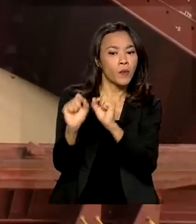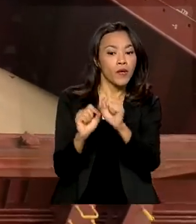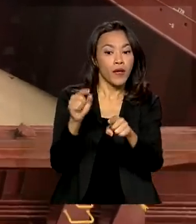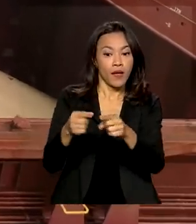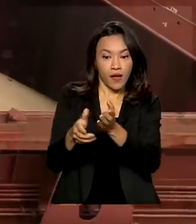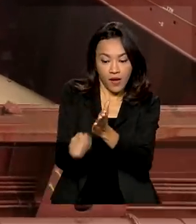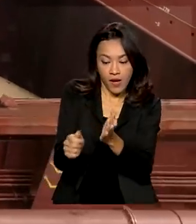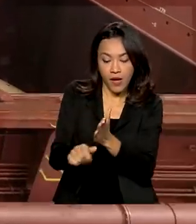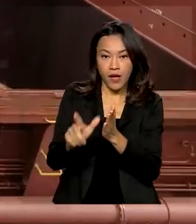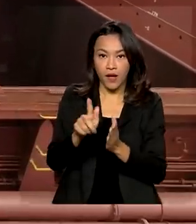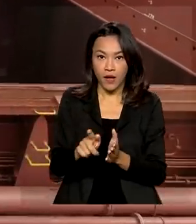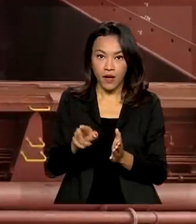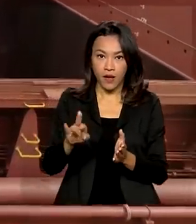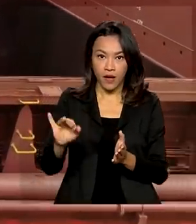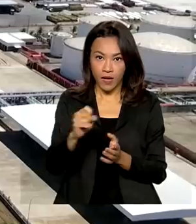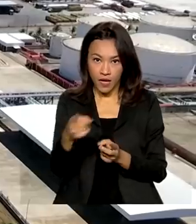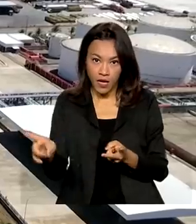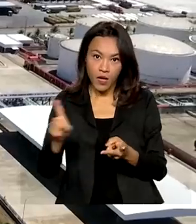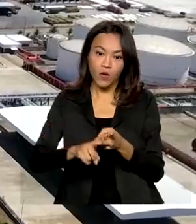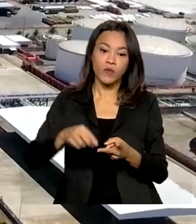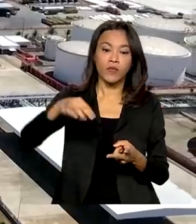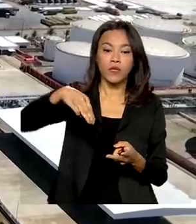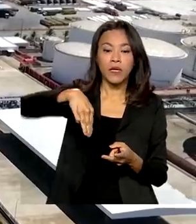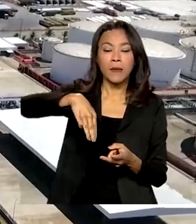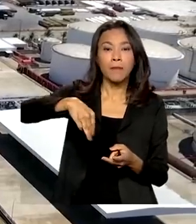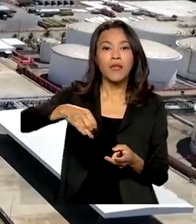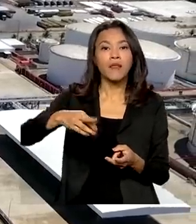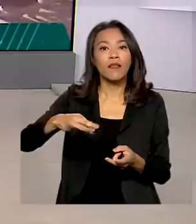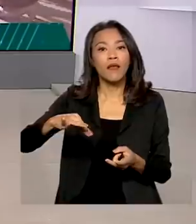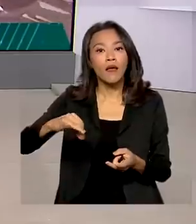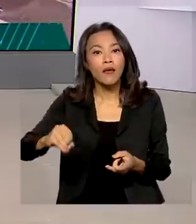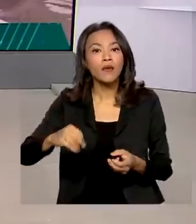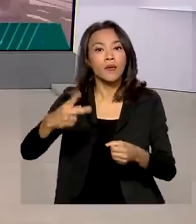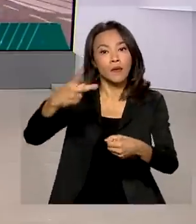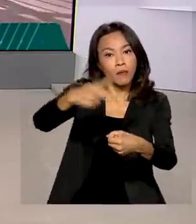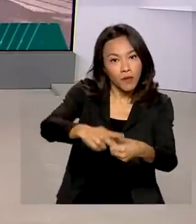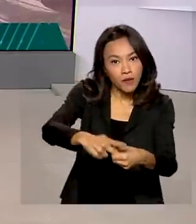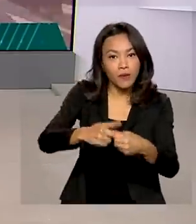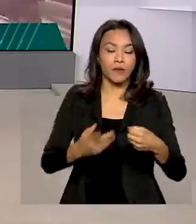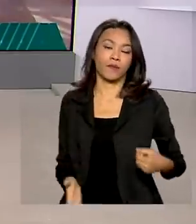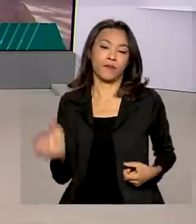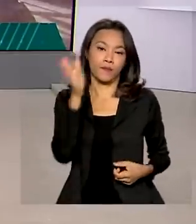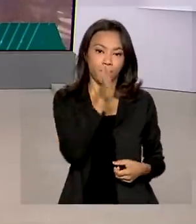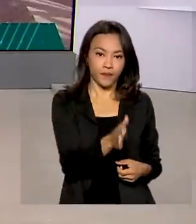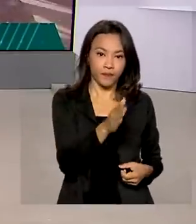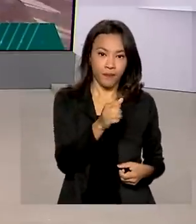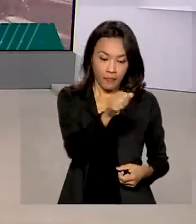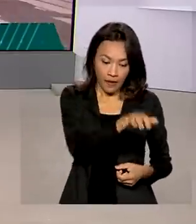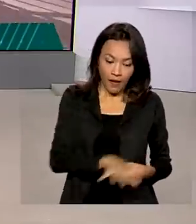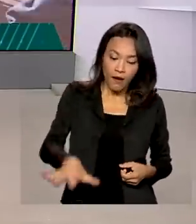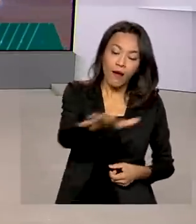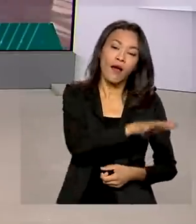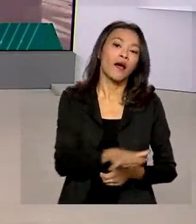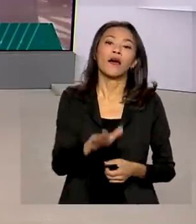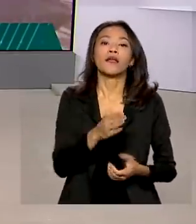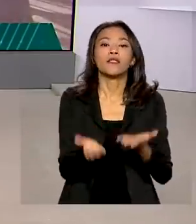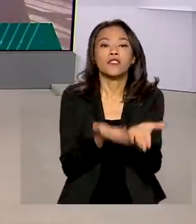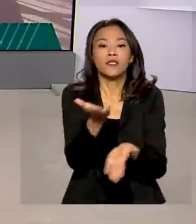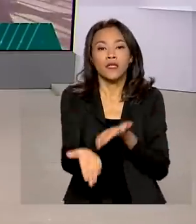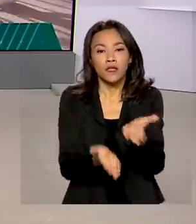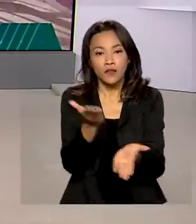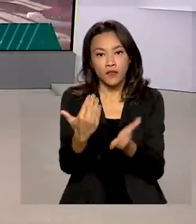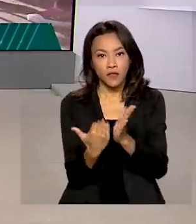grãos, além de minérios e petróleo refinado. E o setor de serviços cresceu 8